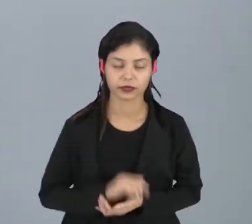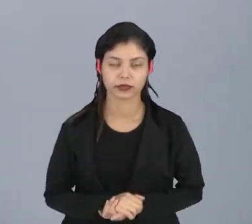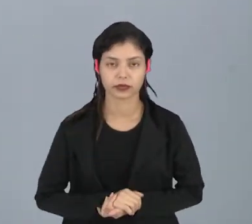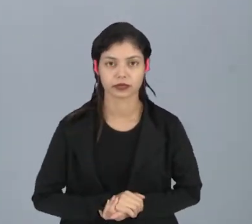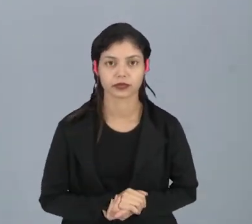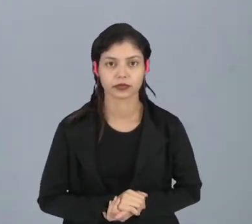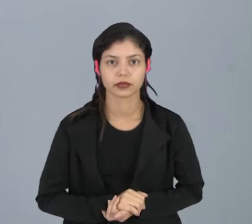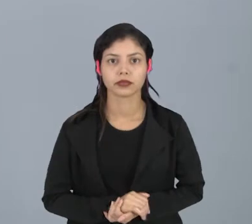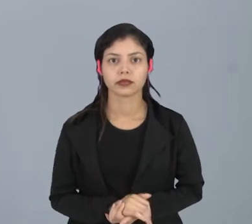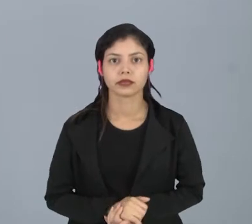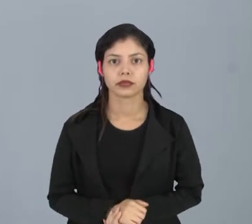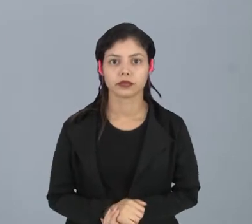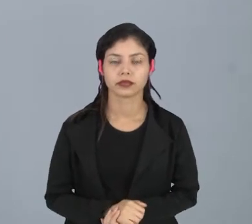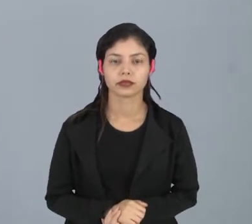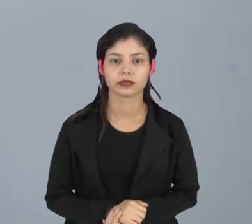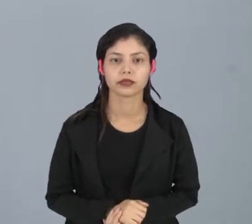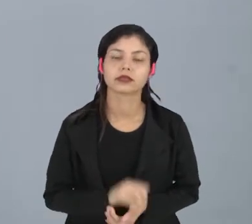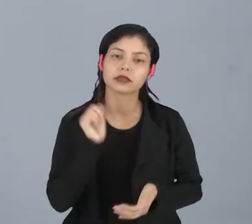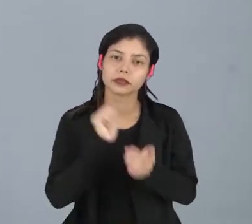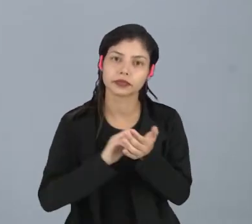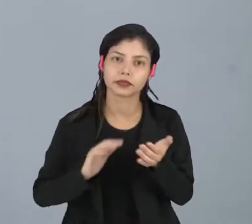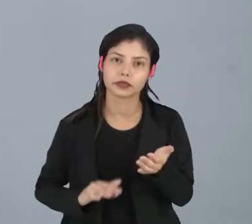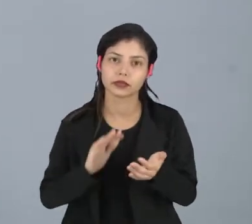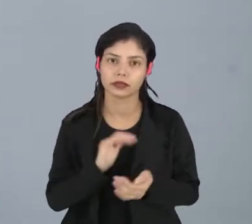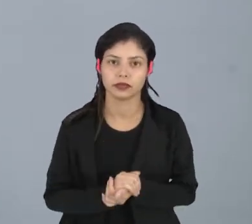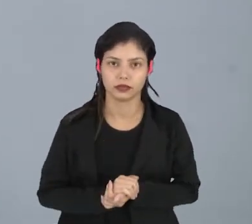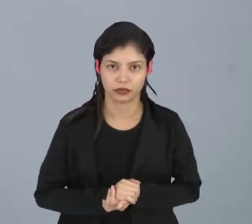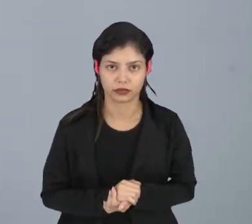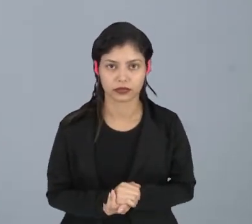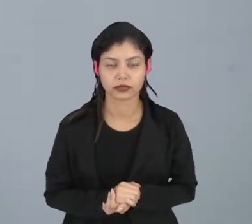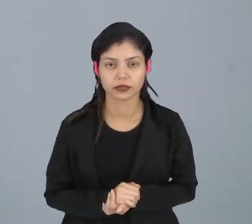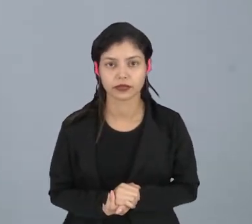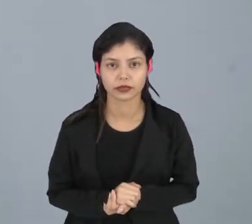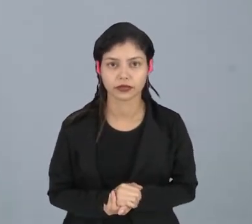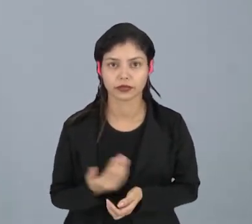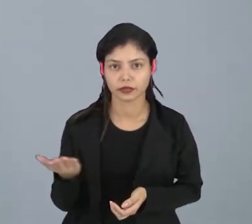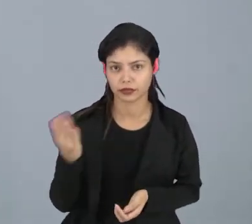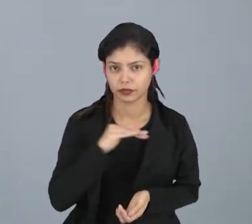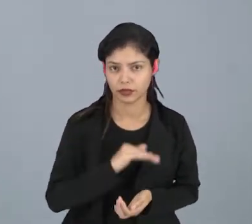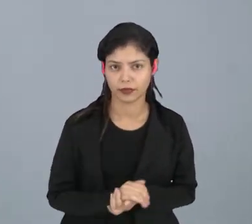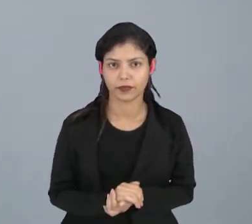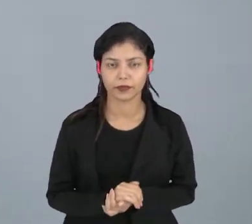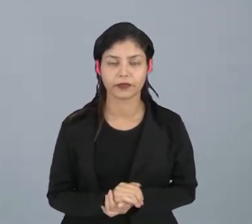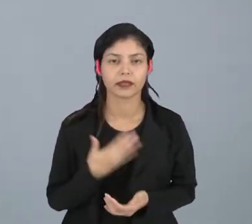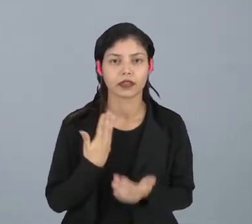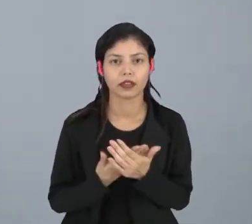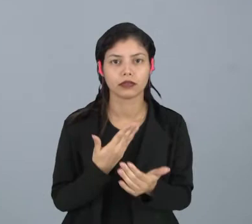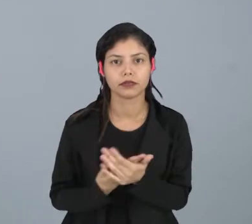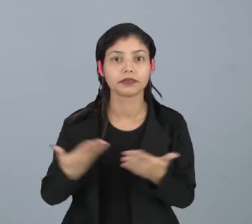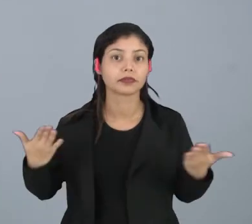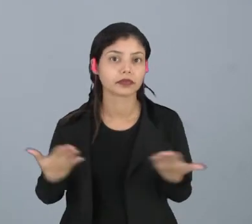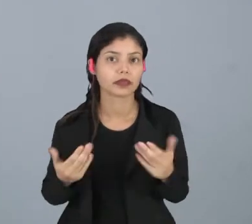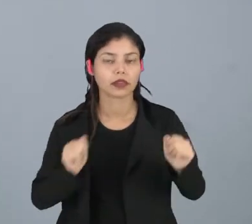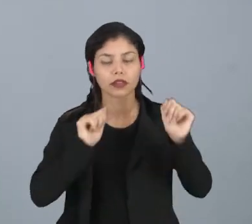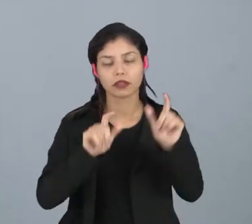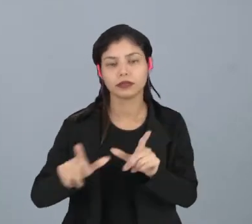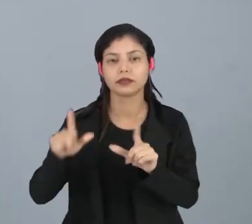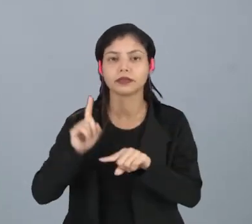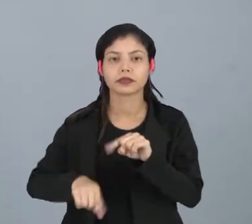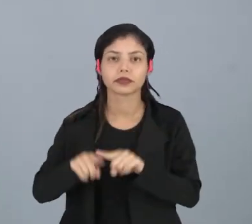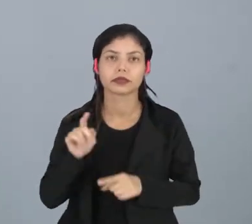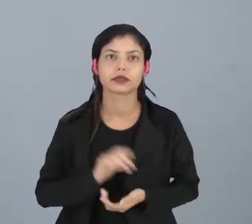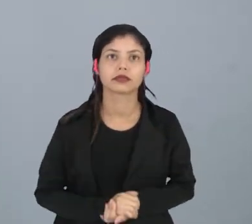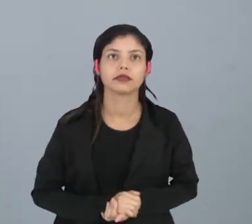posteriormente com as atividades e vamos lá a nossa aula de hoje. Acompanhe comigo o